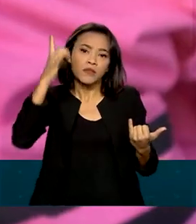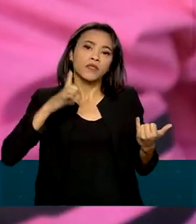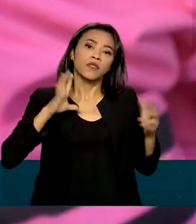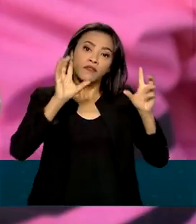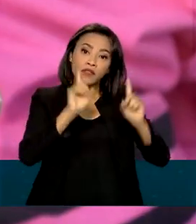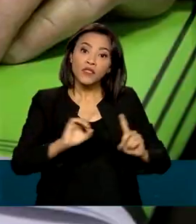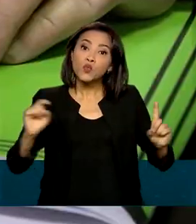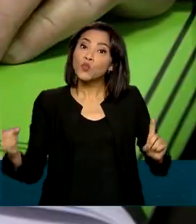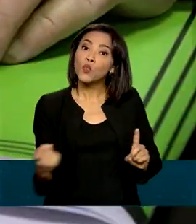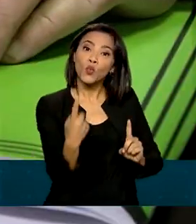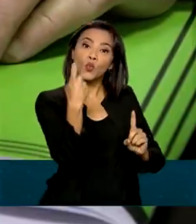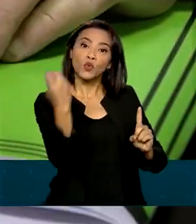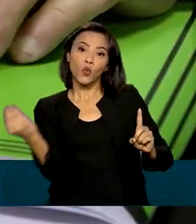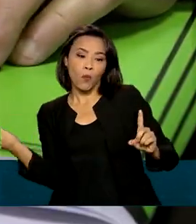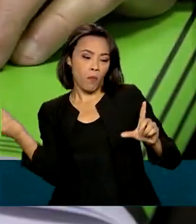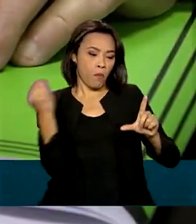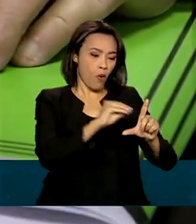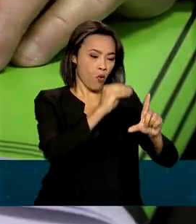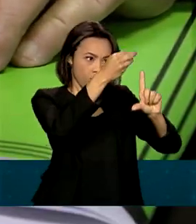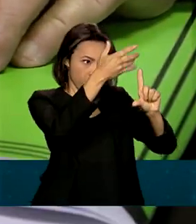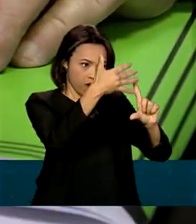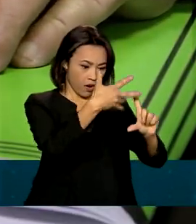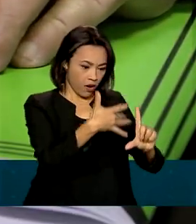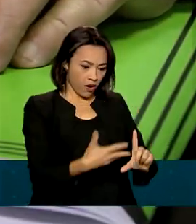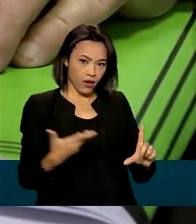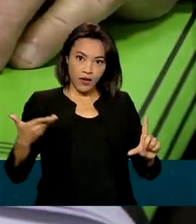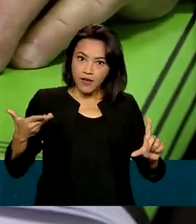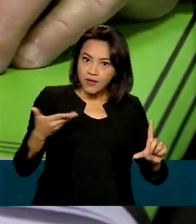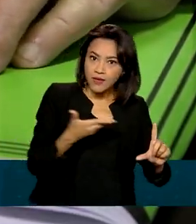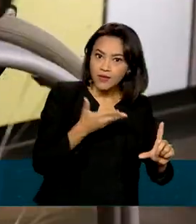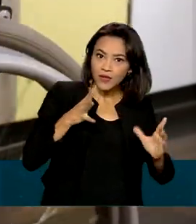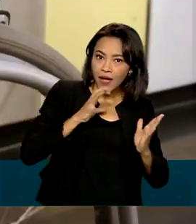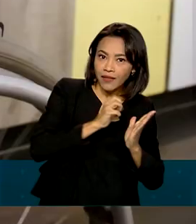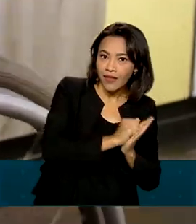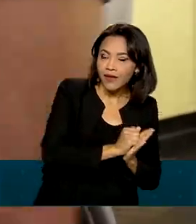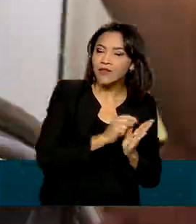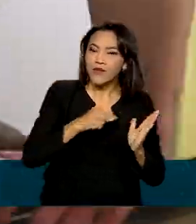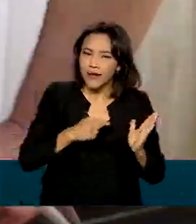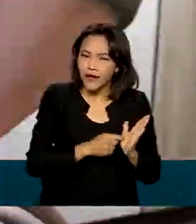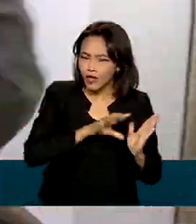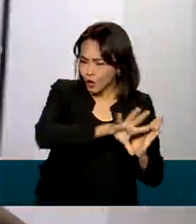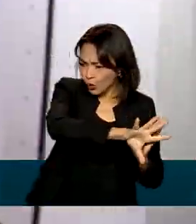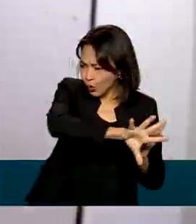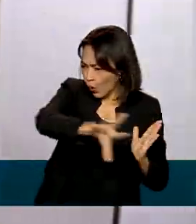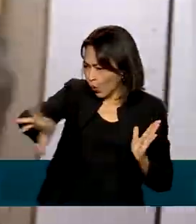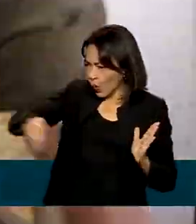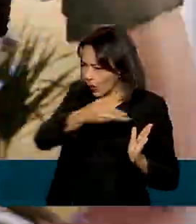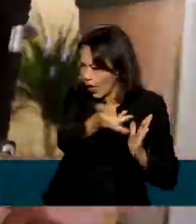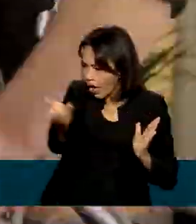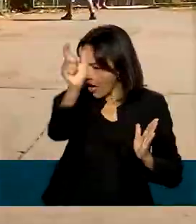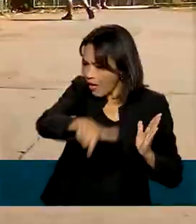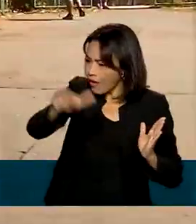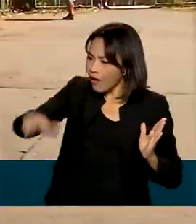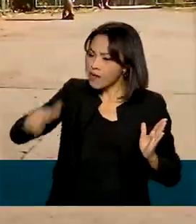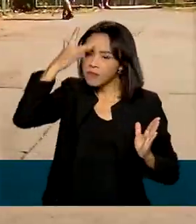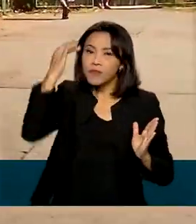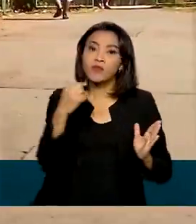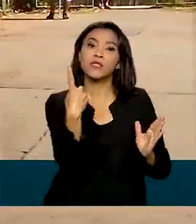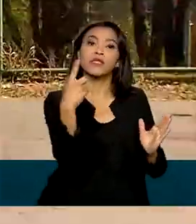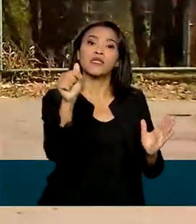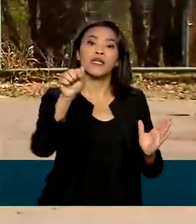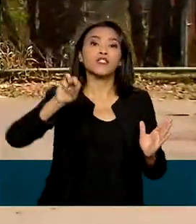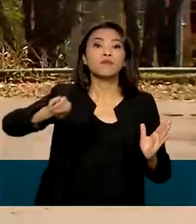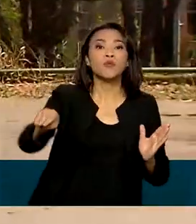numa única base de dados. A ideia do cadastro foi reunir todas essas pessoas, cerca de 17 milhões